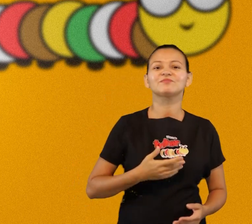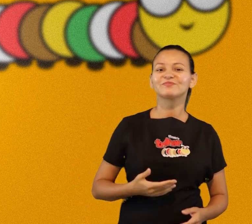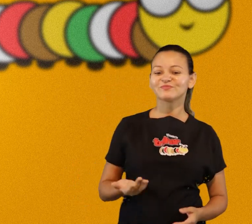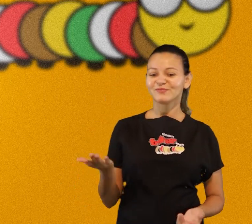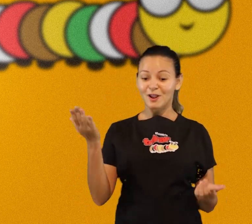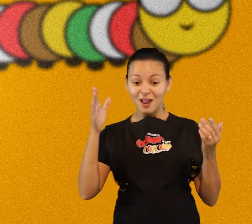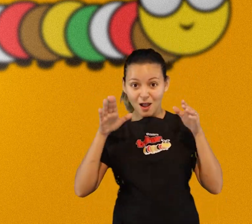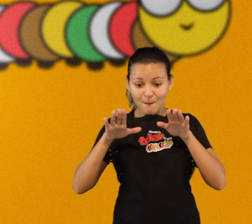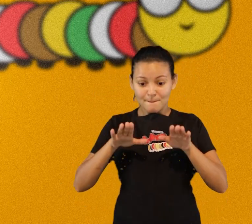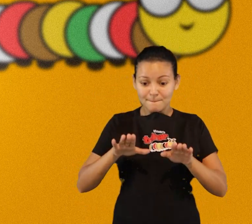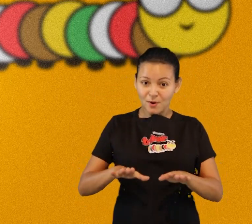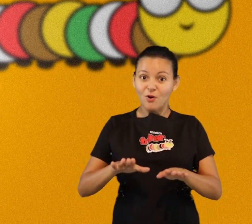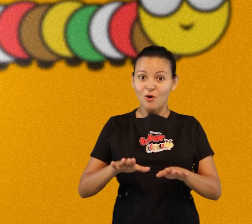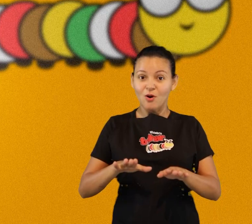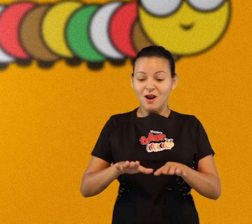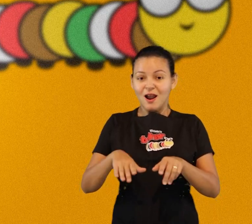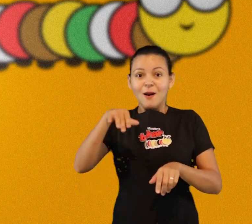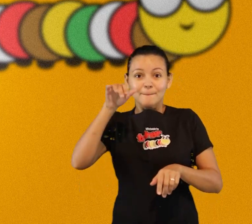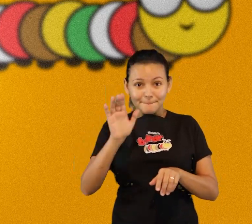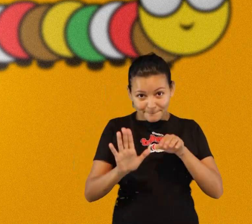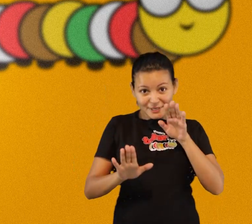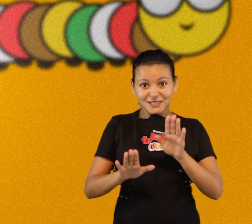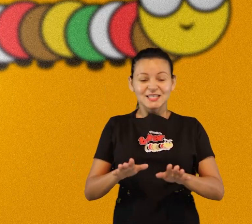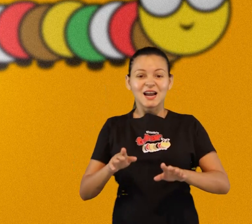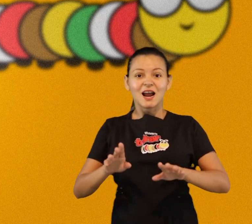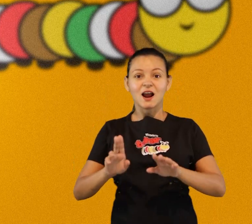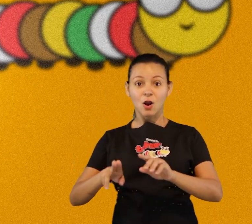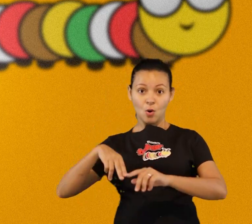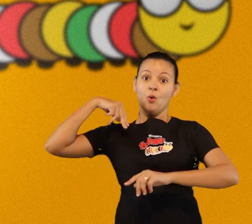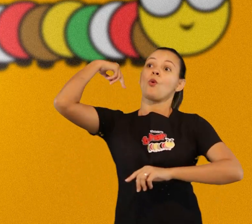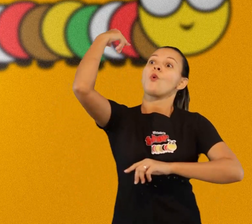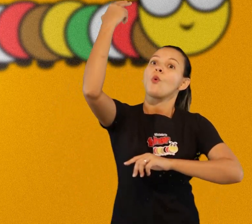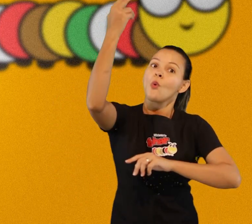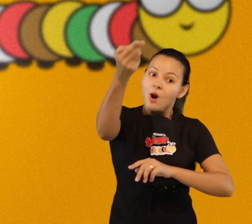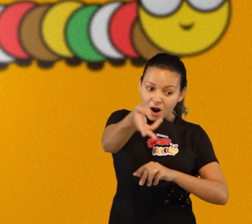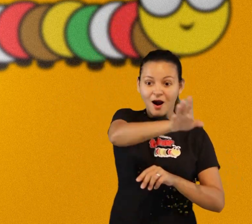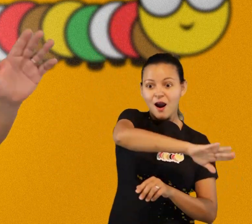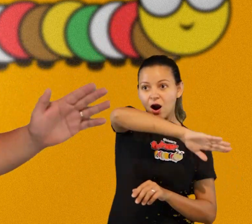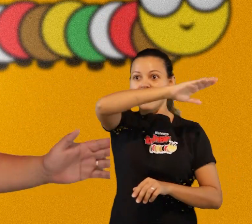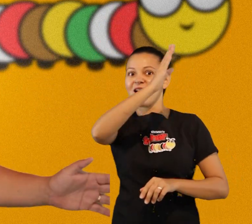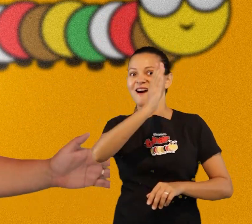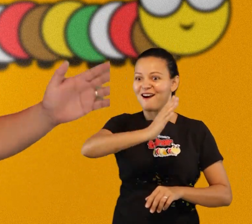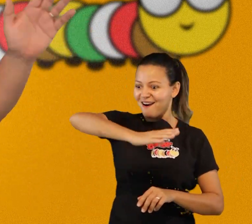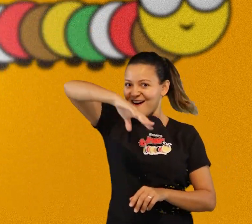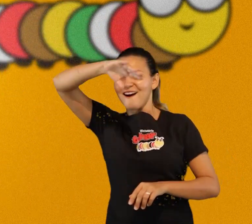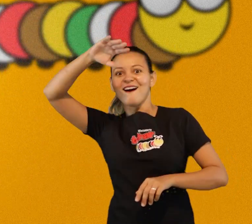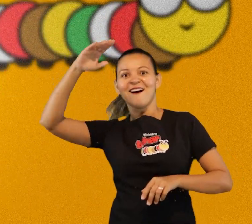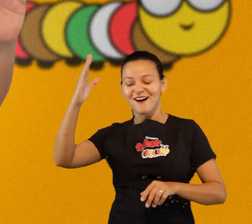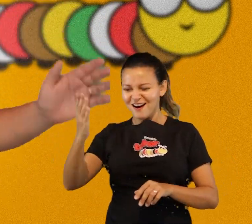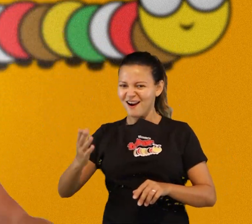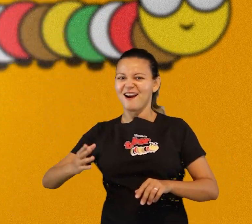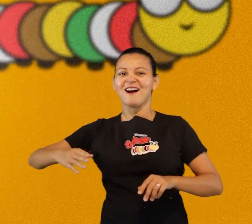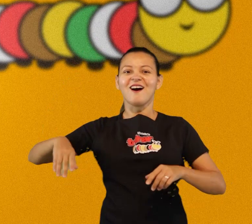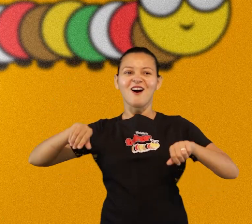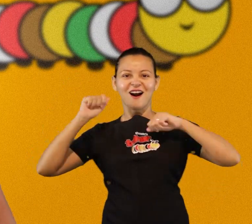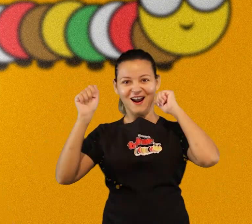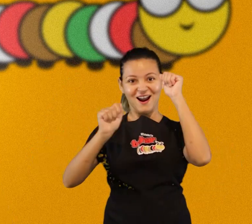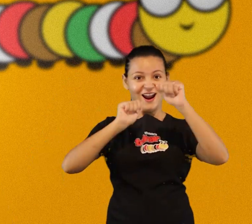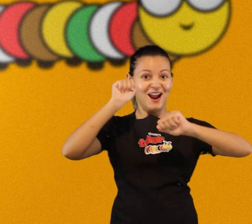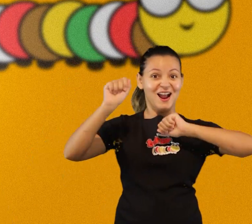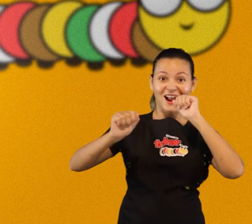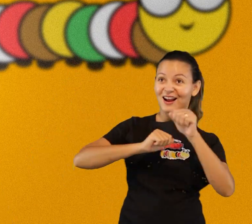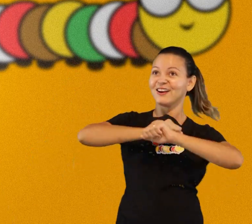posso pisar numa tropa e saltar as muralhas aleluia, oh aleluia posso